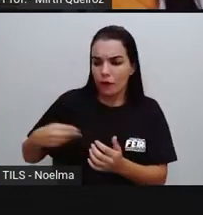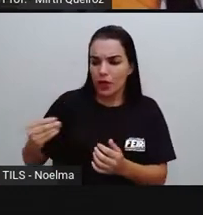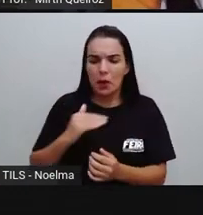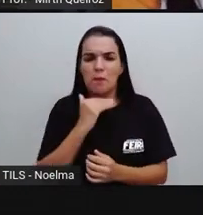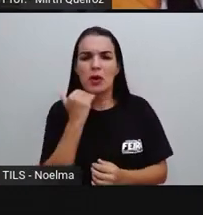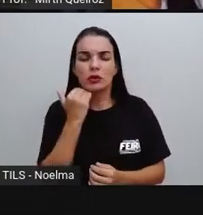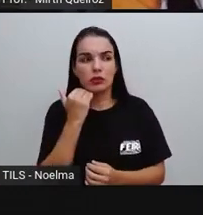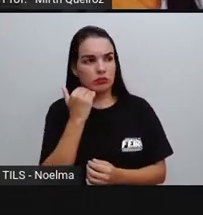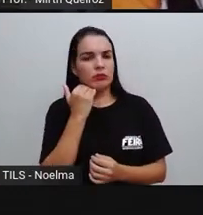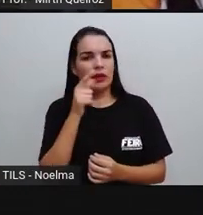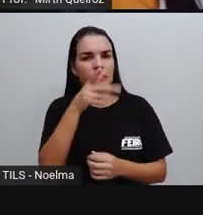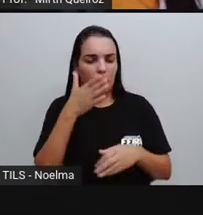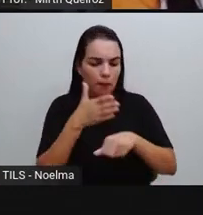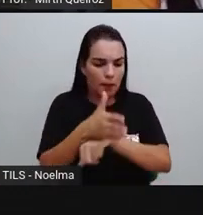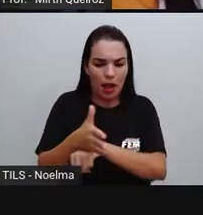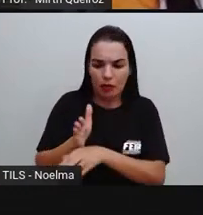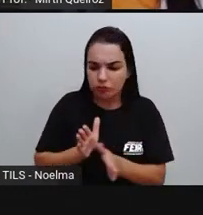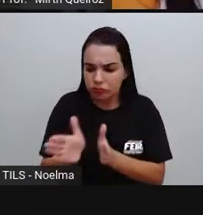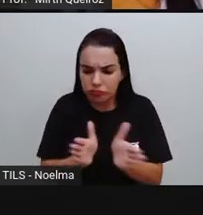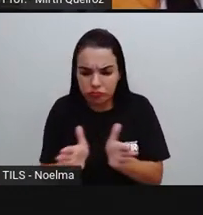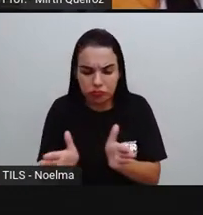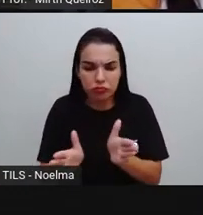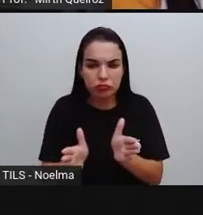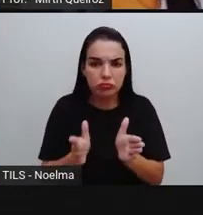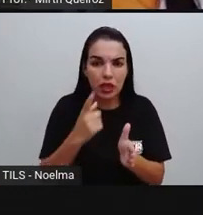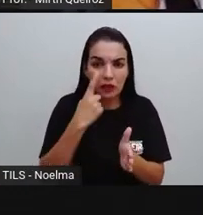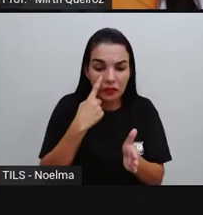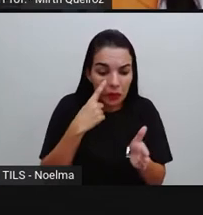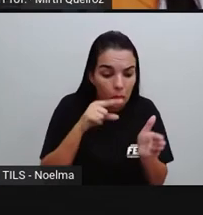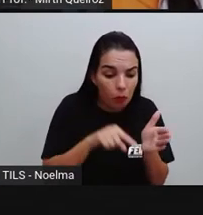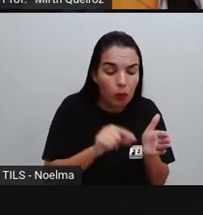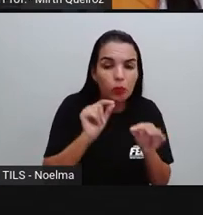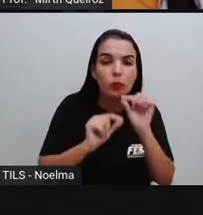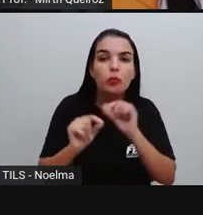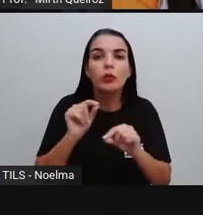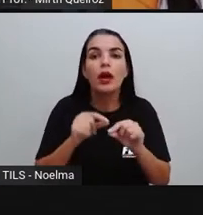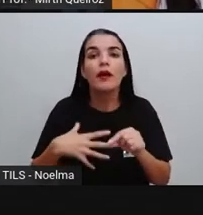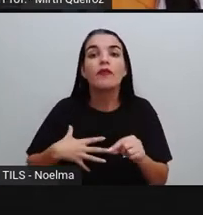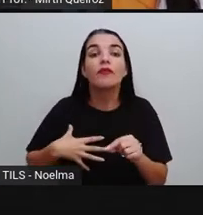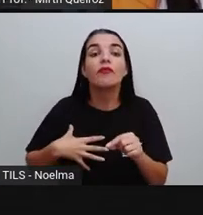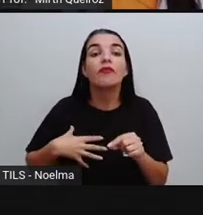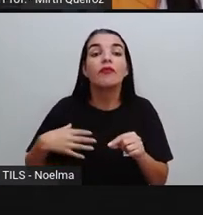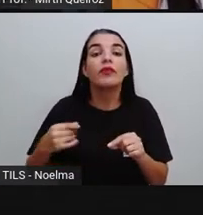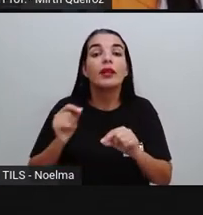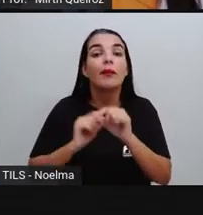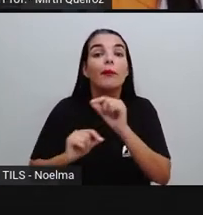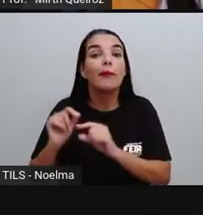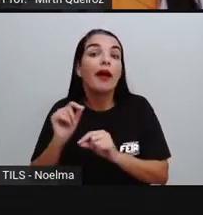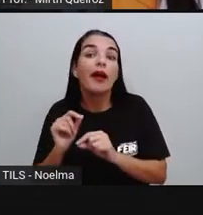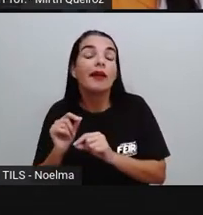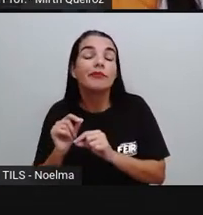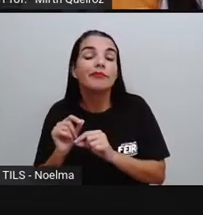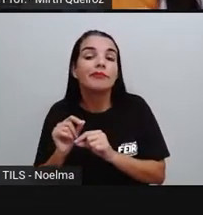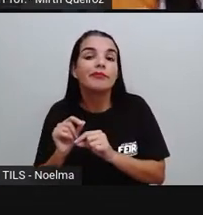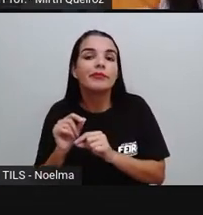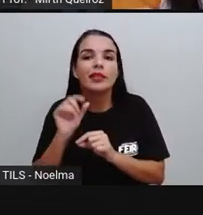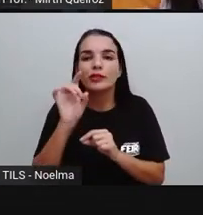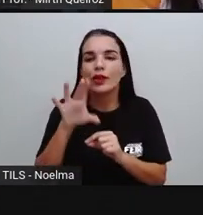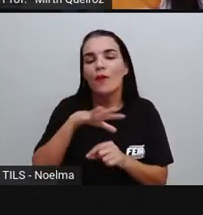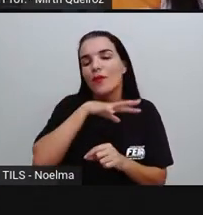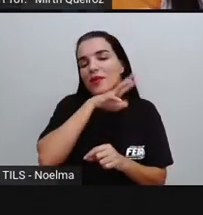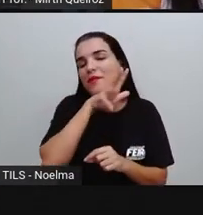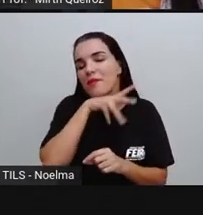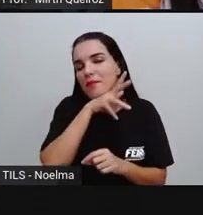vai acessar. Aí quando você acessa ali, na verdade, o filho que se falava, né? Que se referia ali naquela manchete, era um